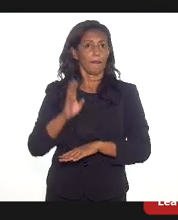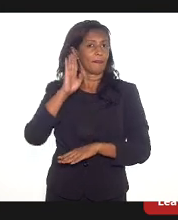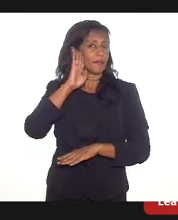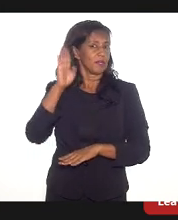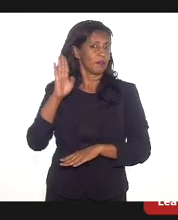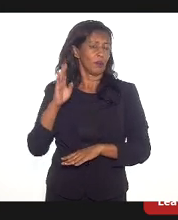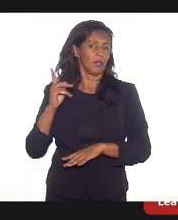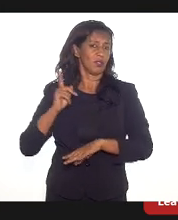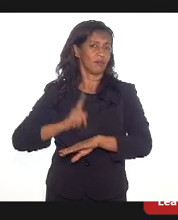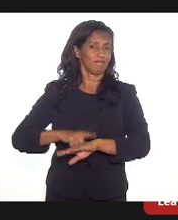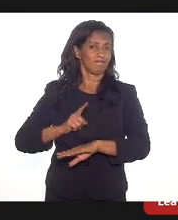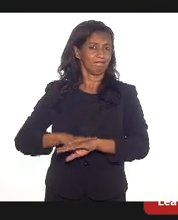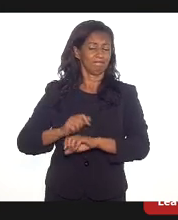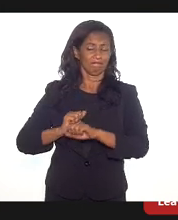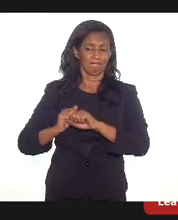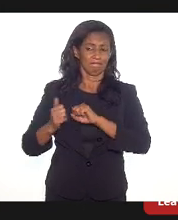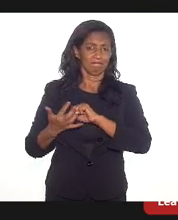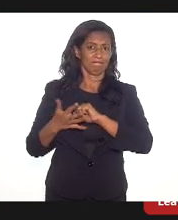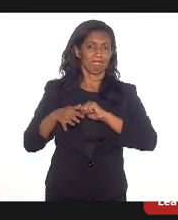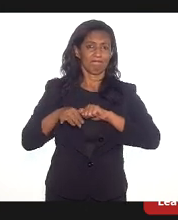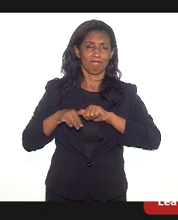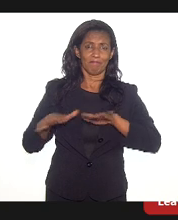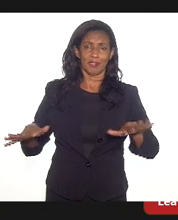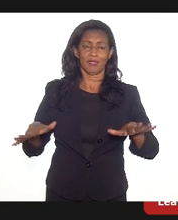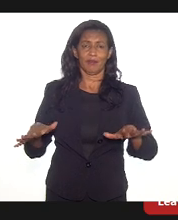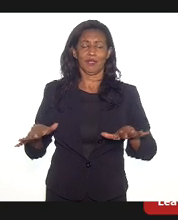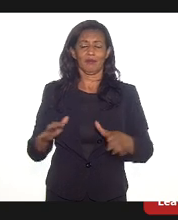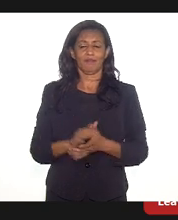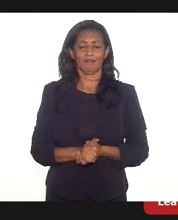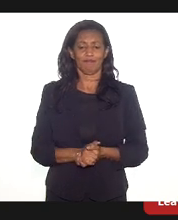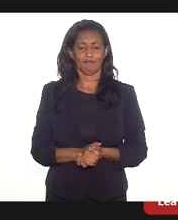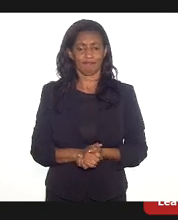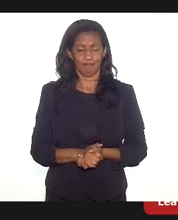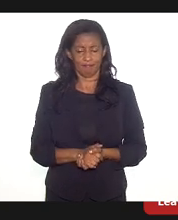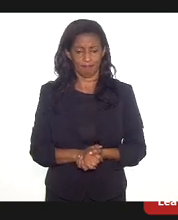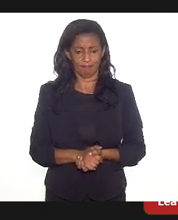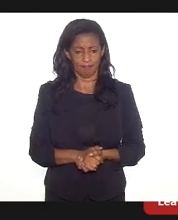pandemia que assola o nosso país. Ontem,